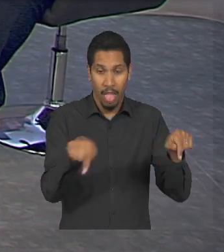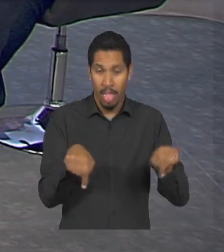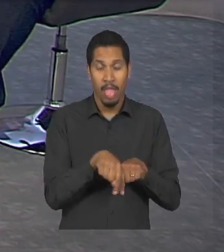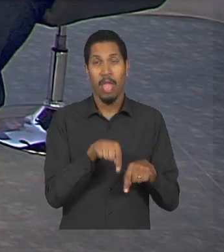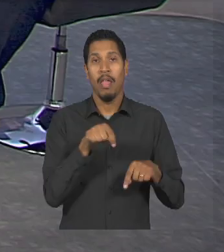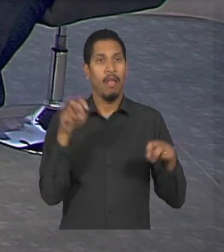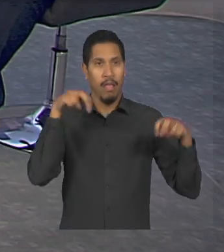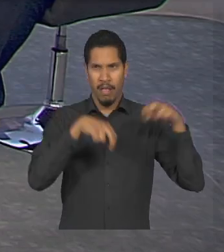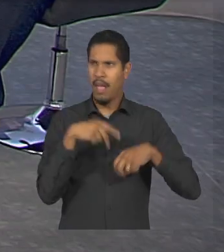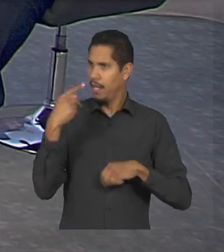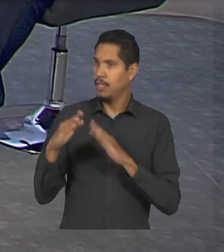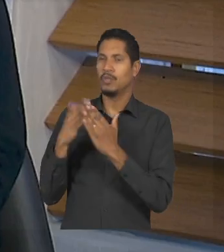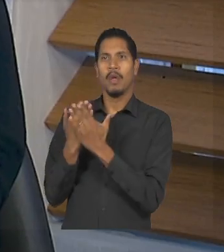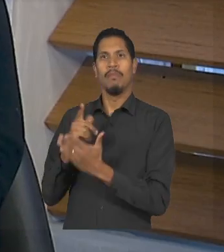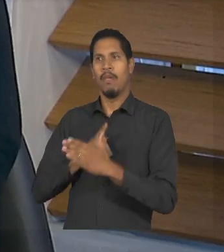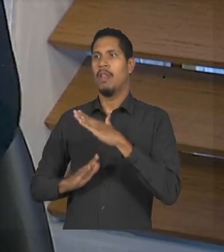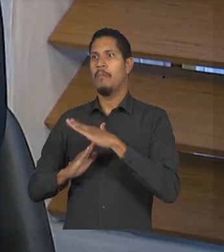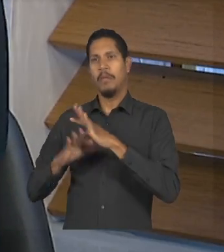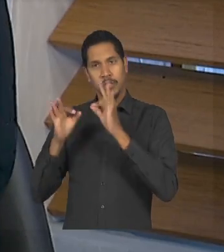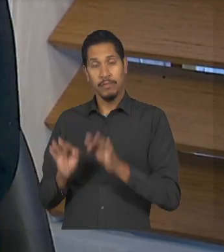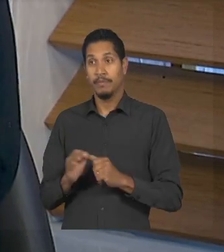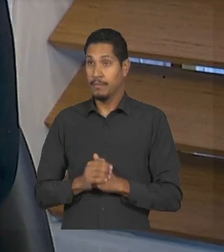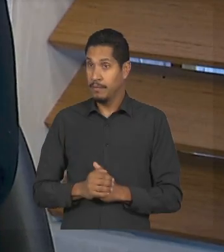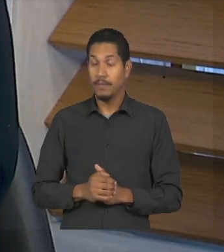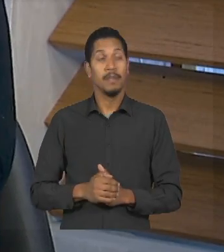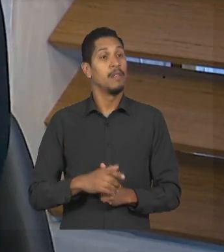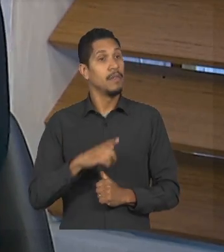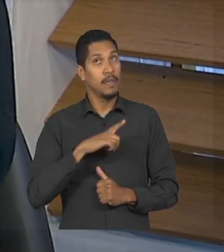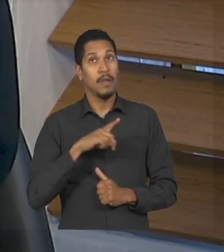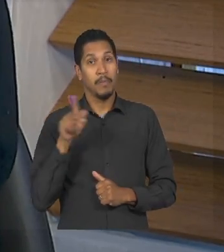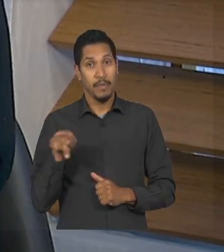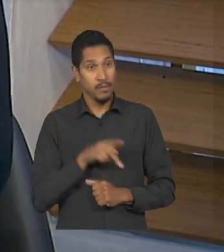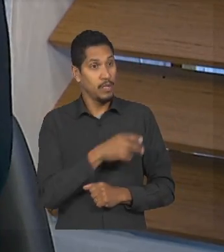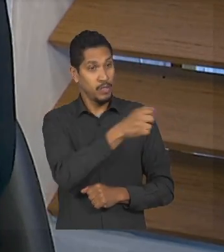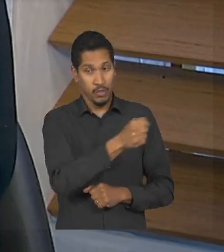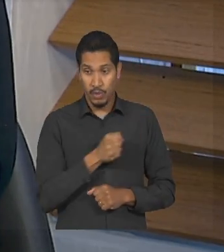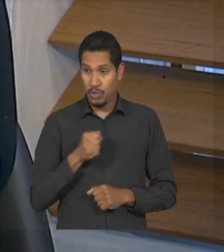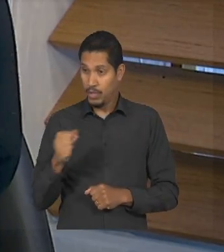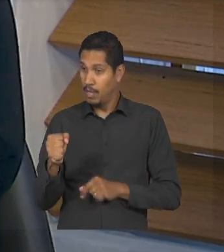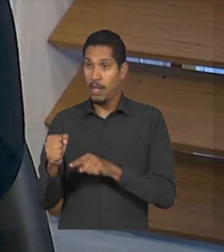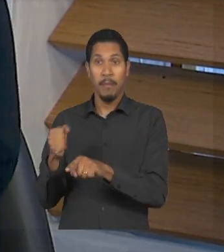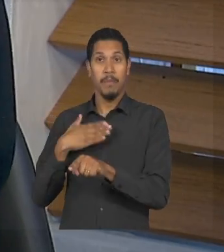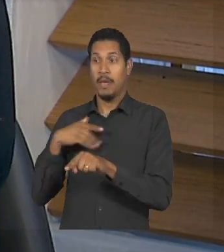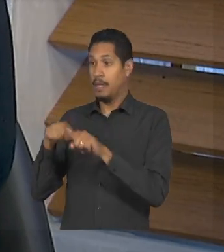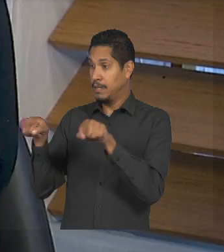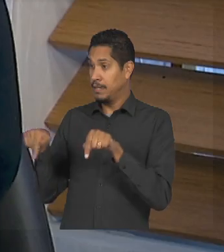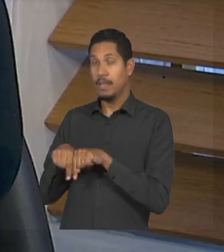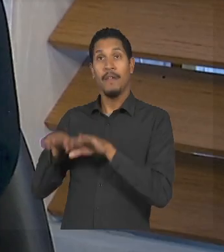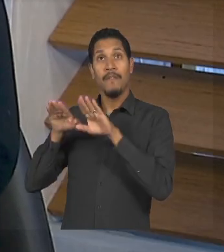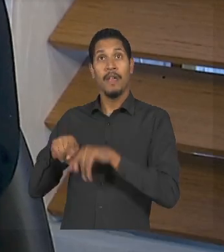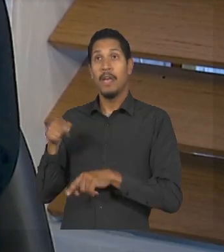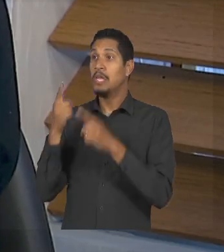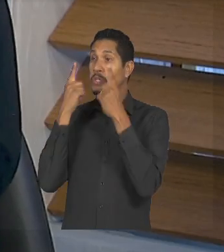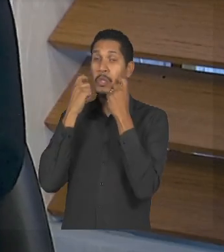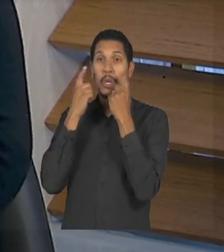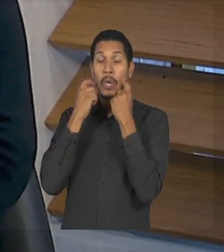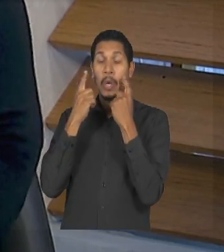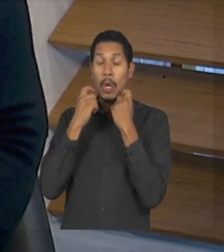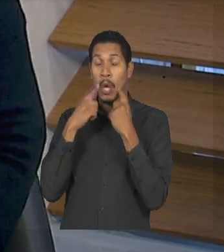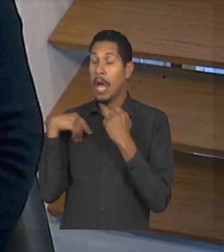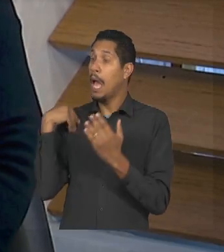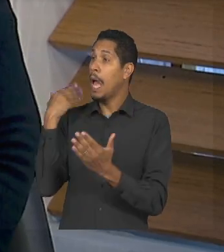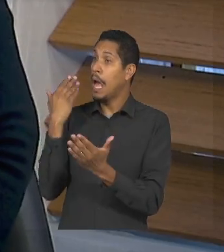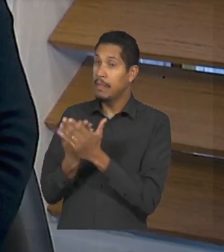gente tem limite então a professora eu retira da sala de aula coloca na minha sala e ele fica aqui chorando até